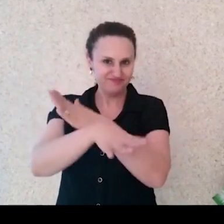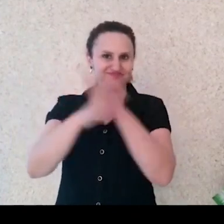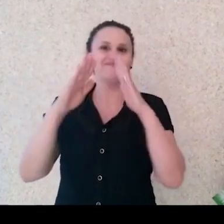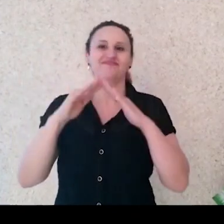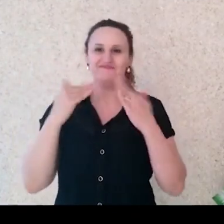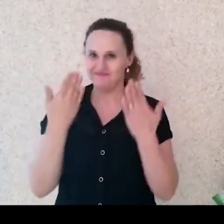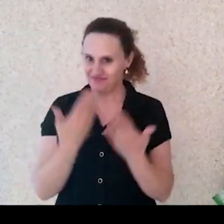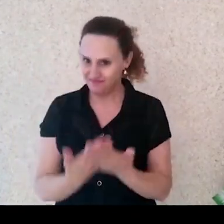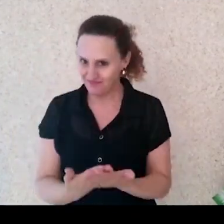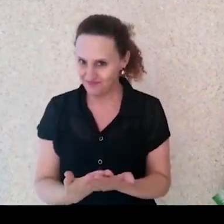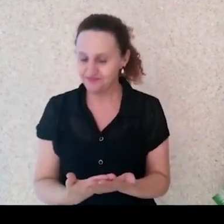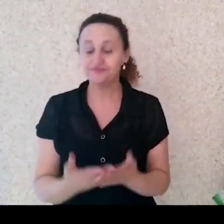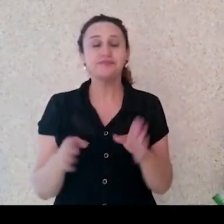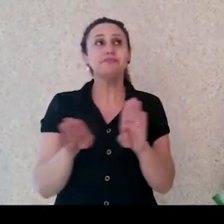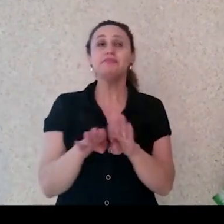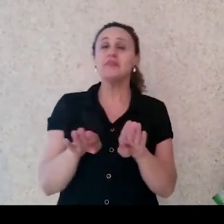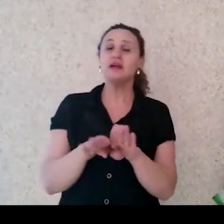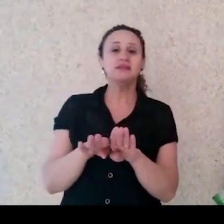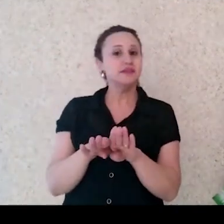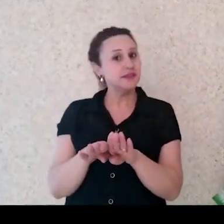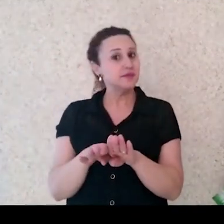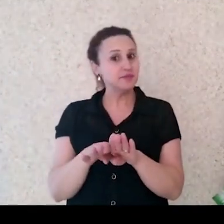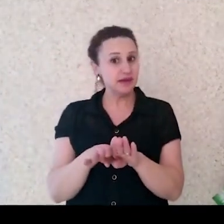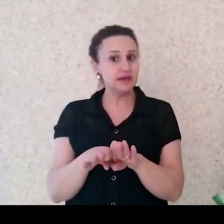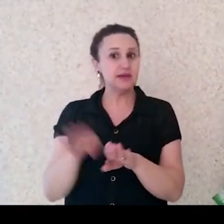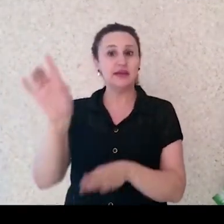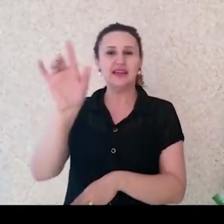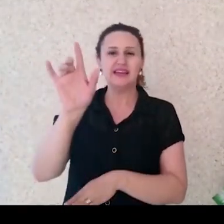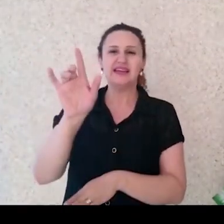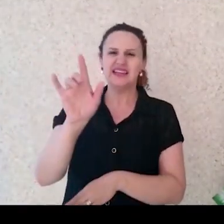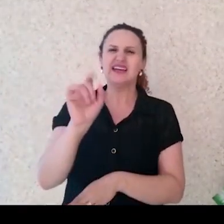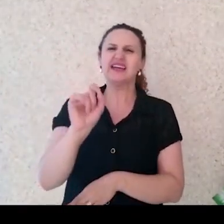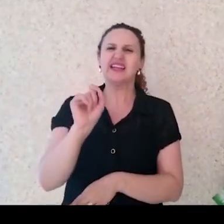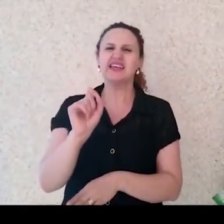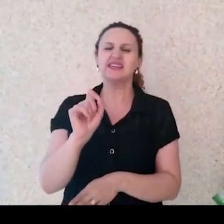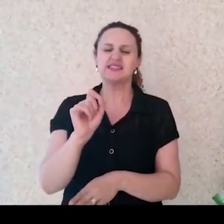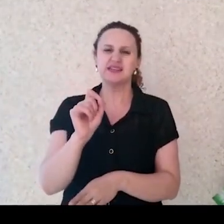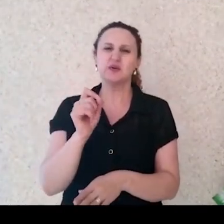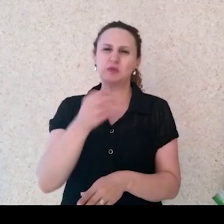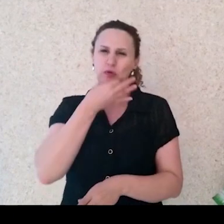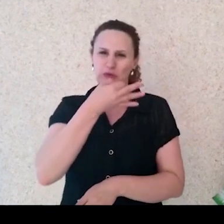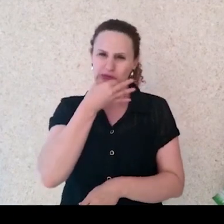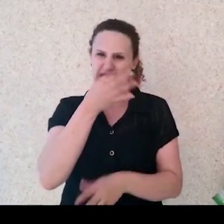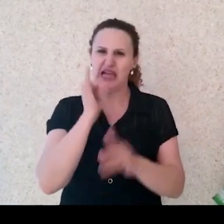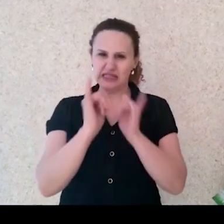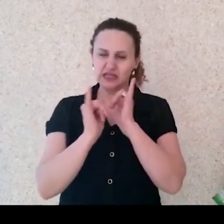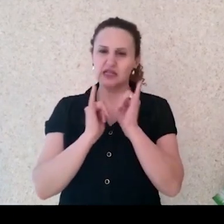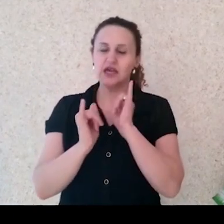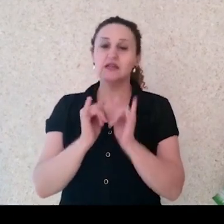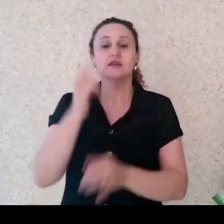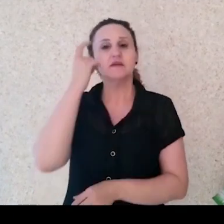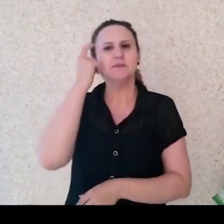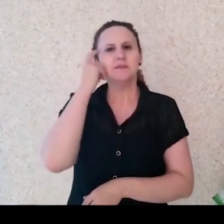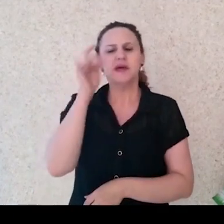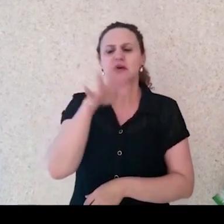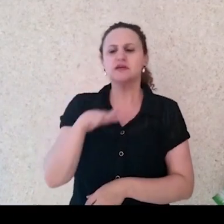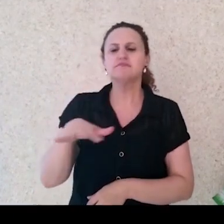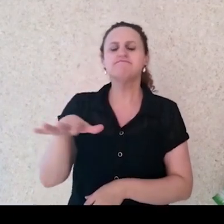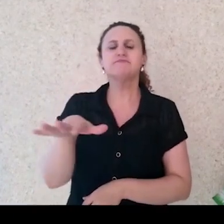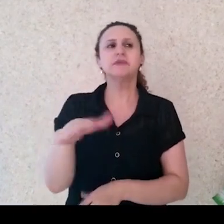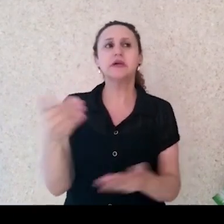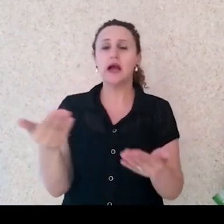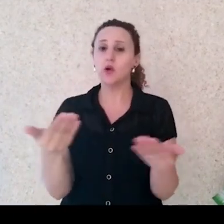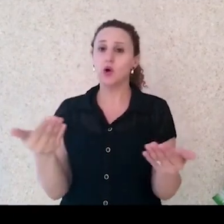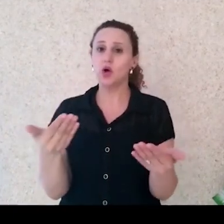Outro dado importante para a gente pensar nessa treta literária tem a ver com a relação com o mercado. A gente vive num mundo capitalista,